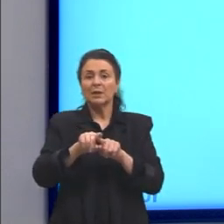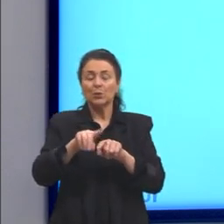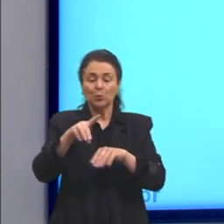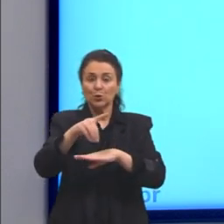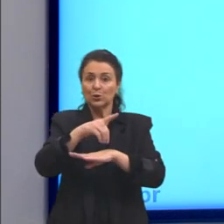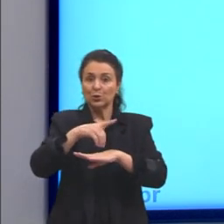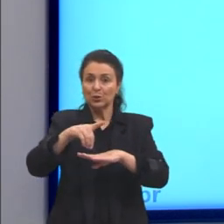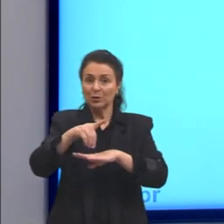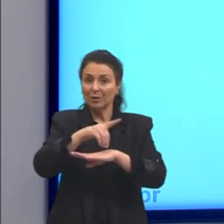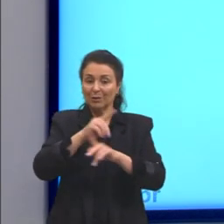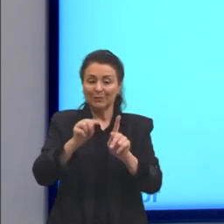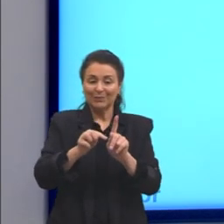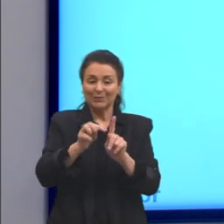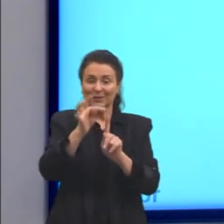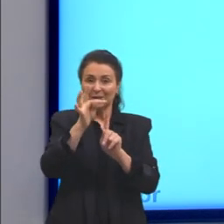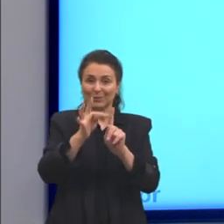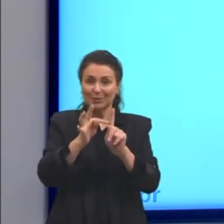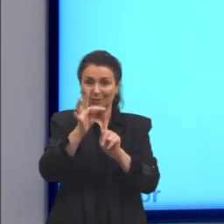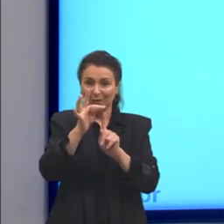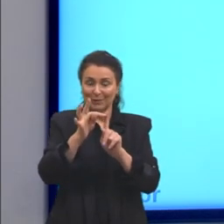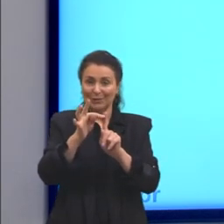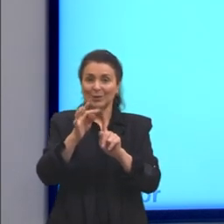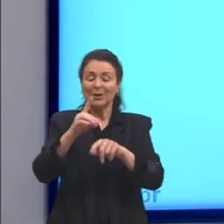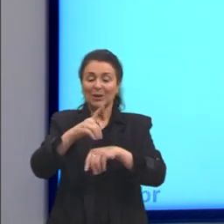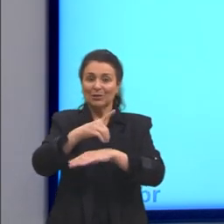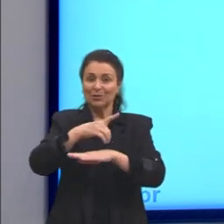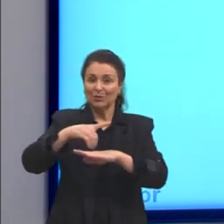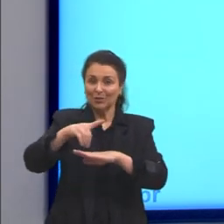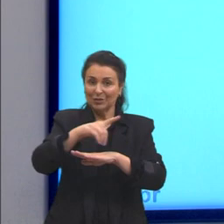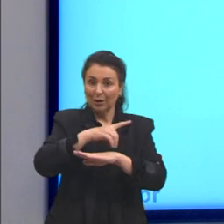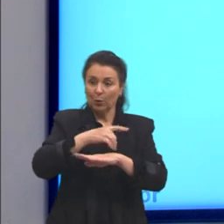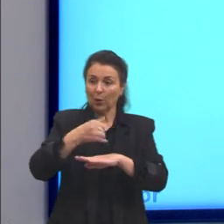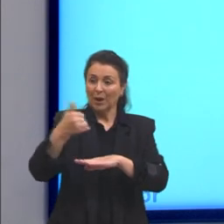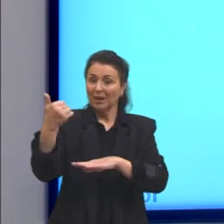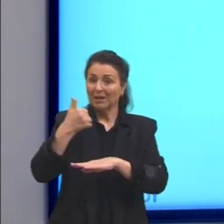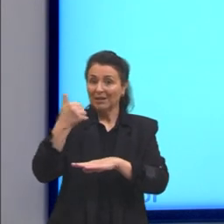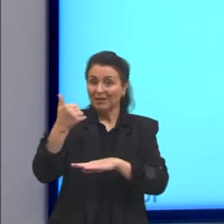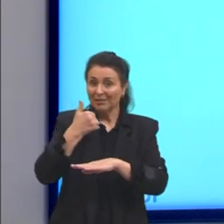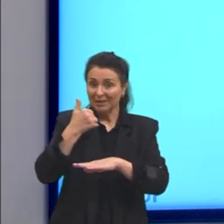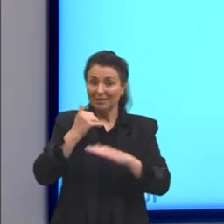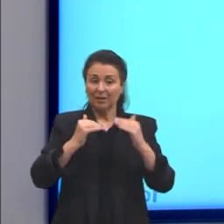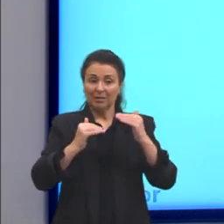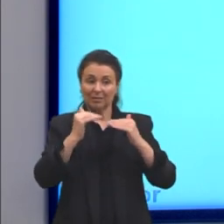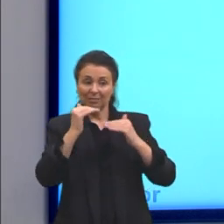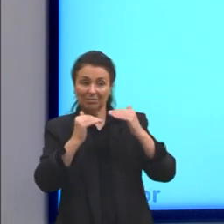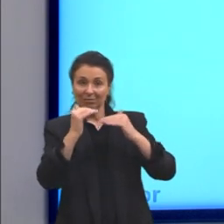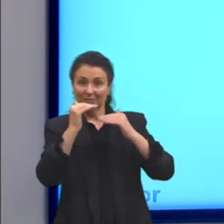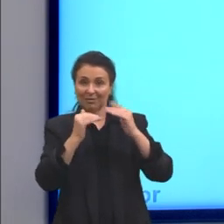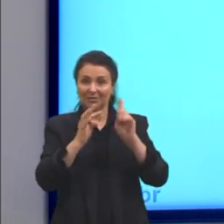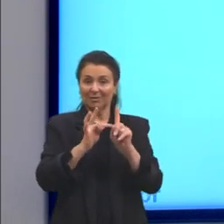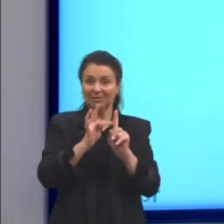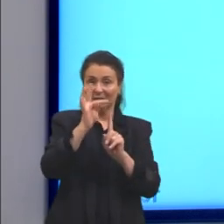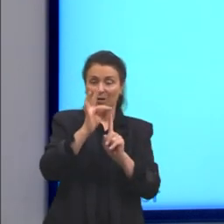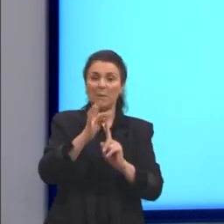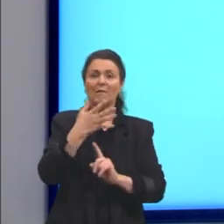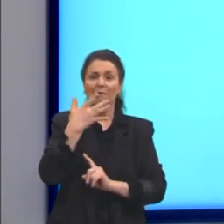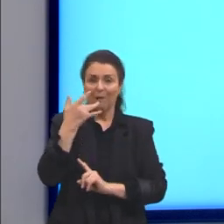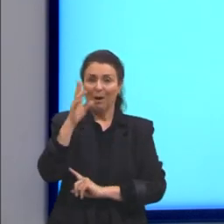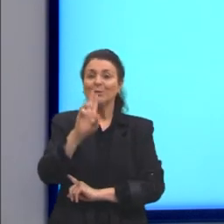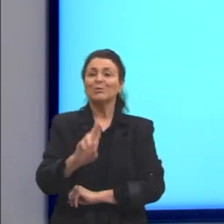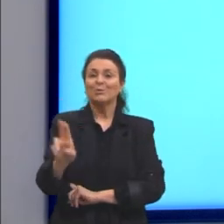que é justamente aquele que nos avisa quando a temperatura já entrou em equilíbrio. Então, ele é até um pouquinho mais fácil de utilizar.